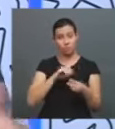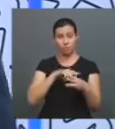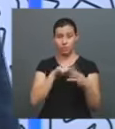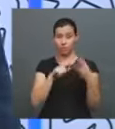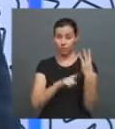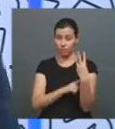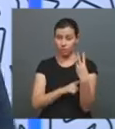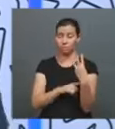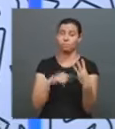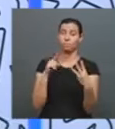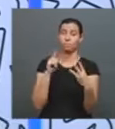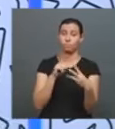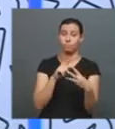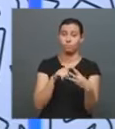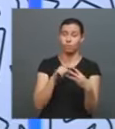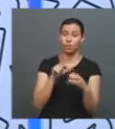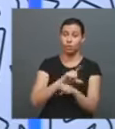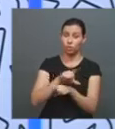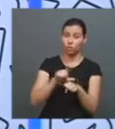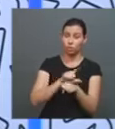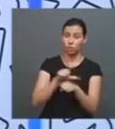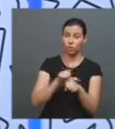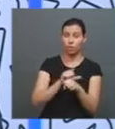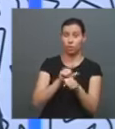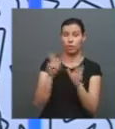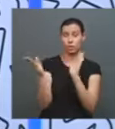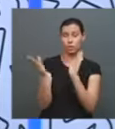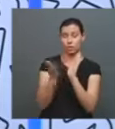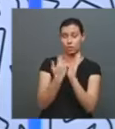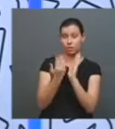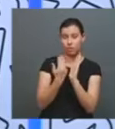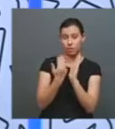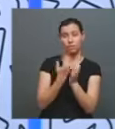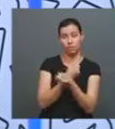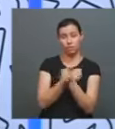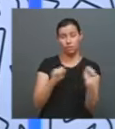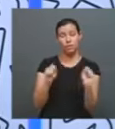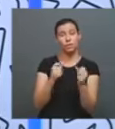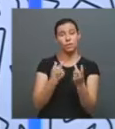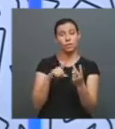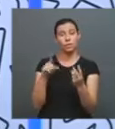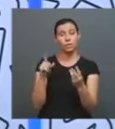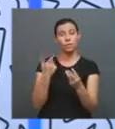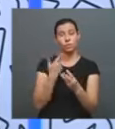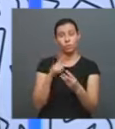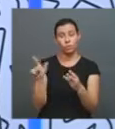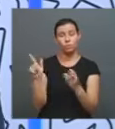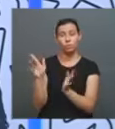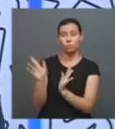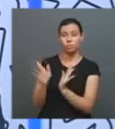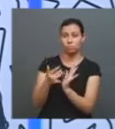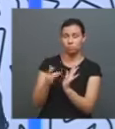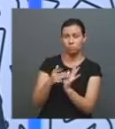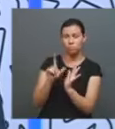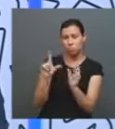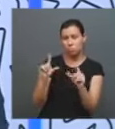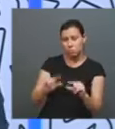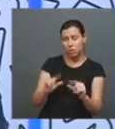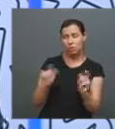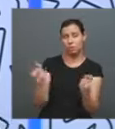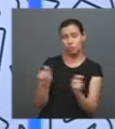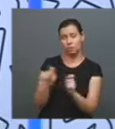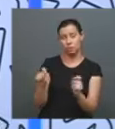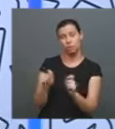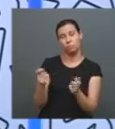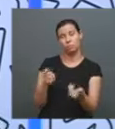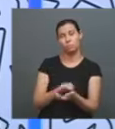são vinculados a lojas de grandes livrarias, e tem uma série deles que, na verdade, são pequenos tablets que também dá para rodar o dispositivo